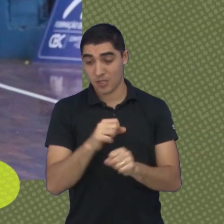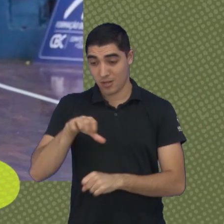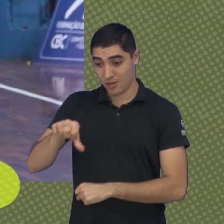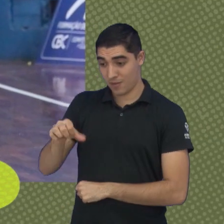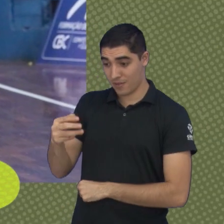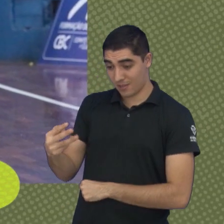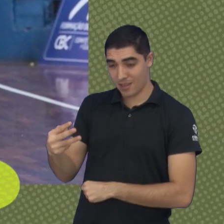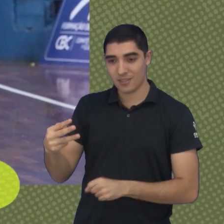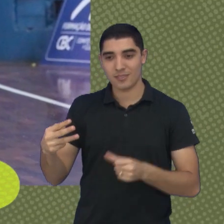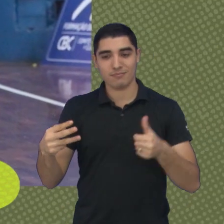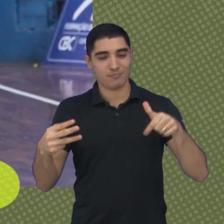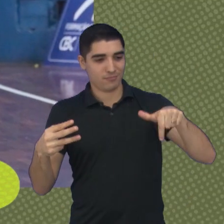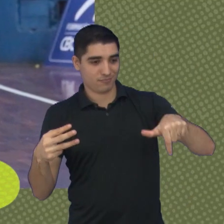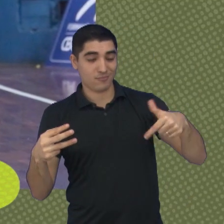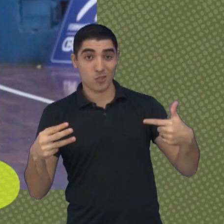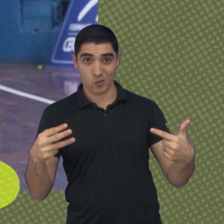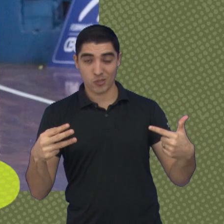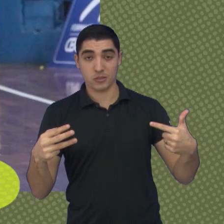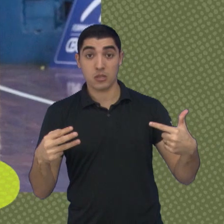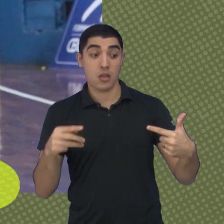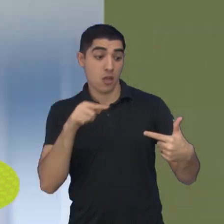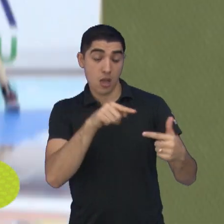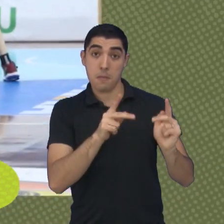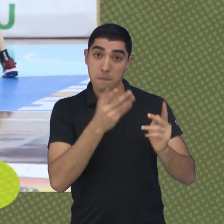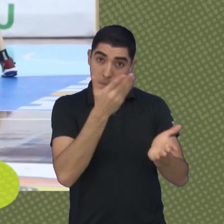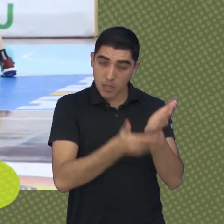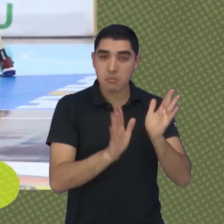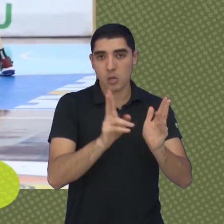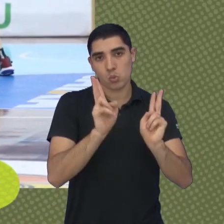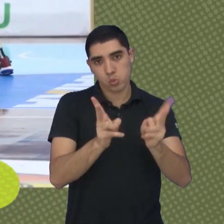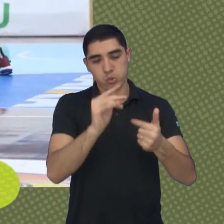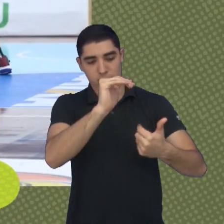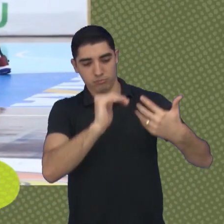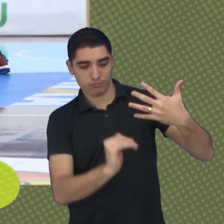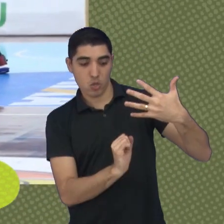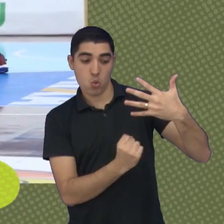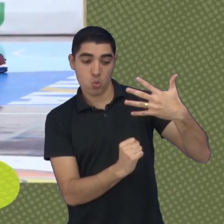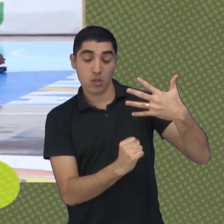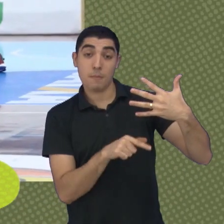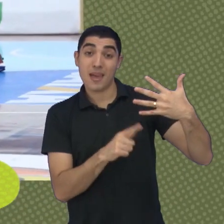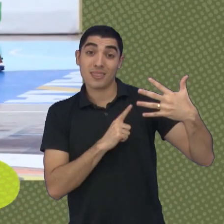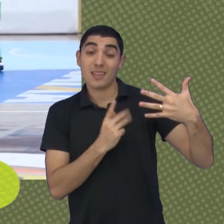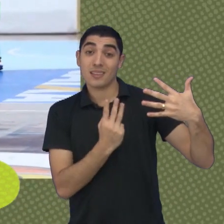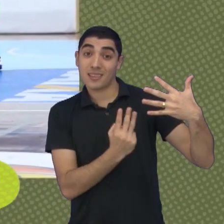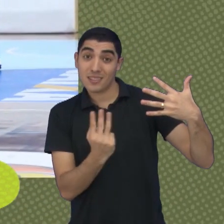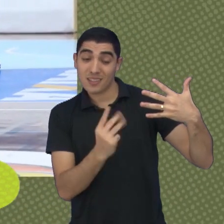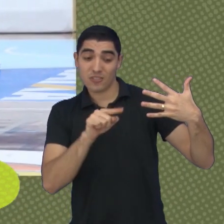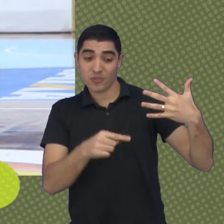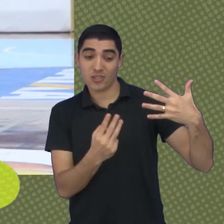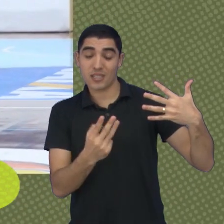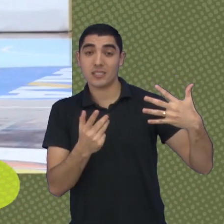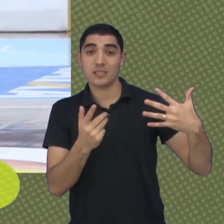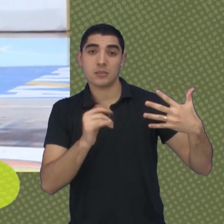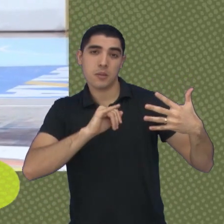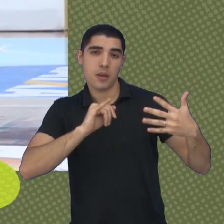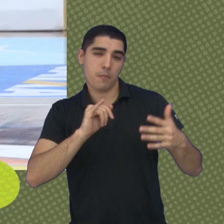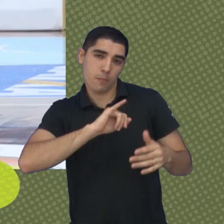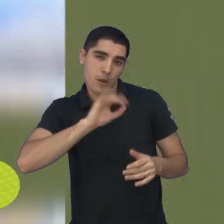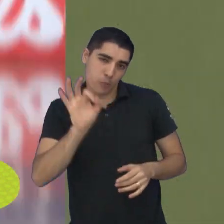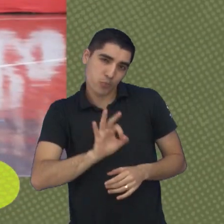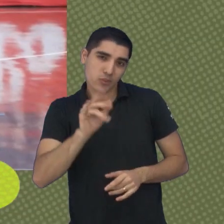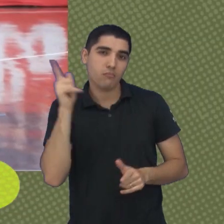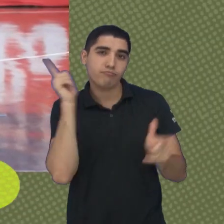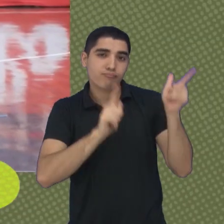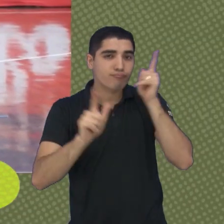72. Mesmo com a derrota, o São José permanece na oitava colocação, só que agora com 33,3% de aproveitamento. Em 12 jogos,